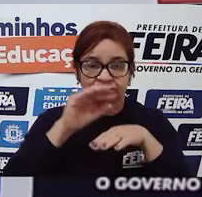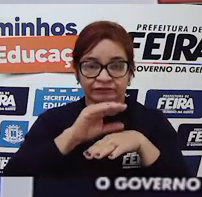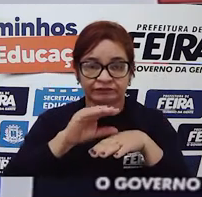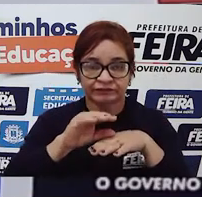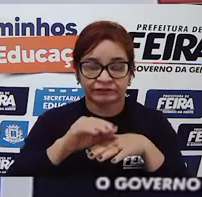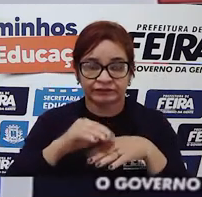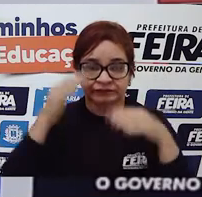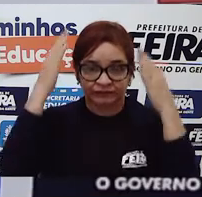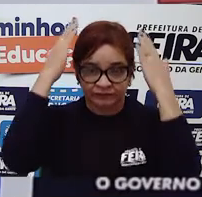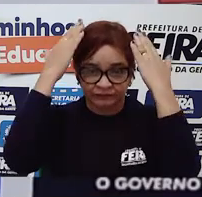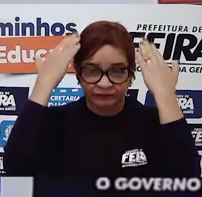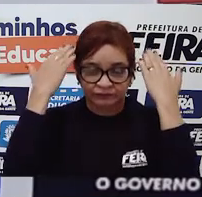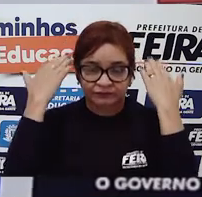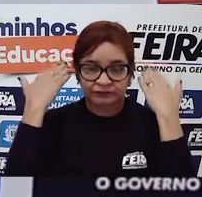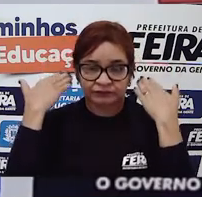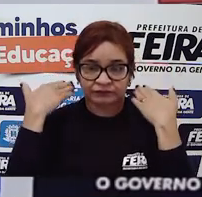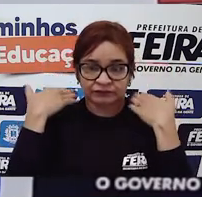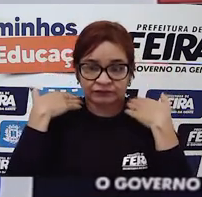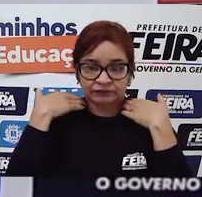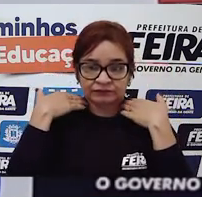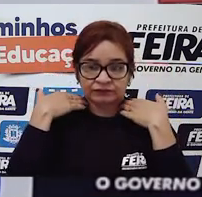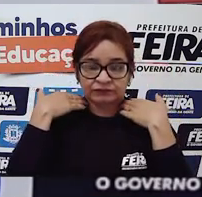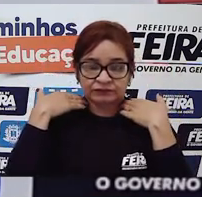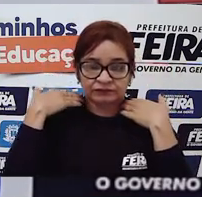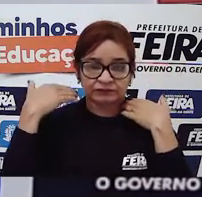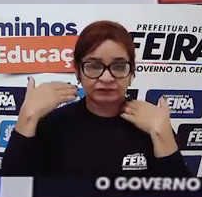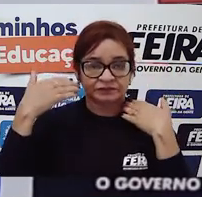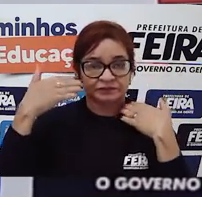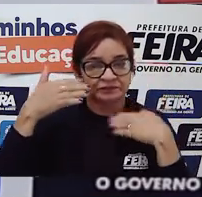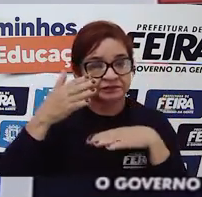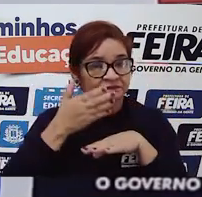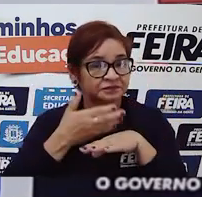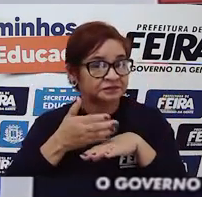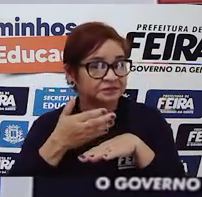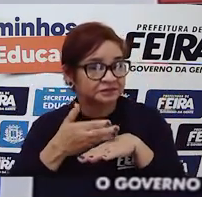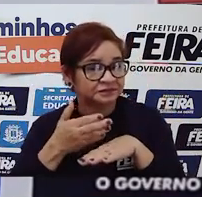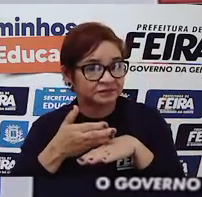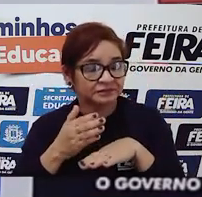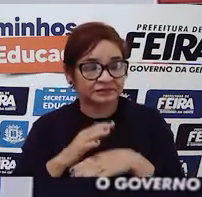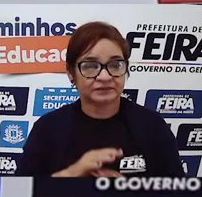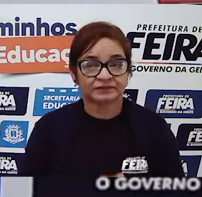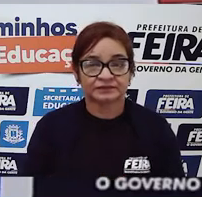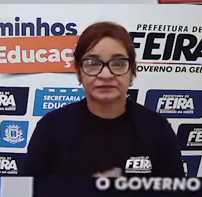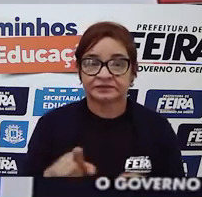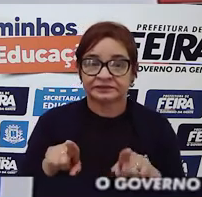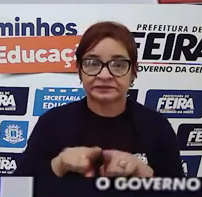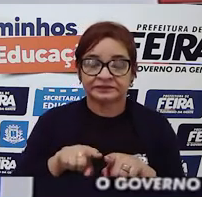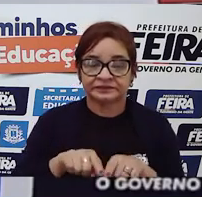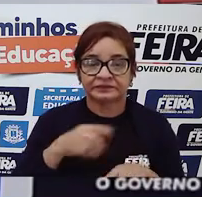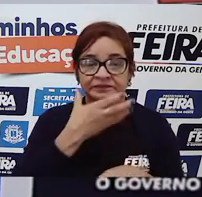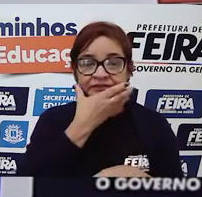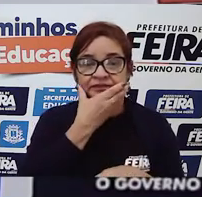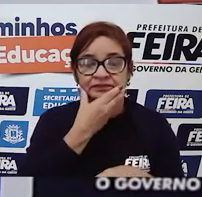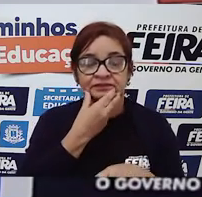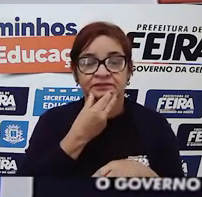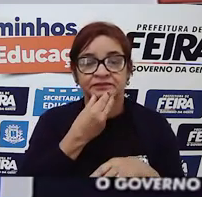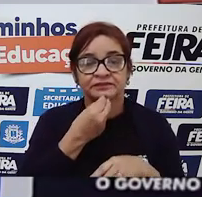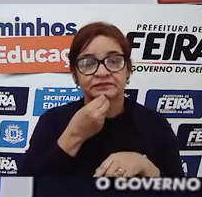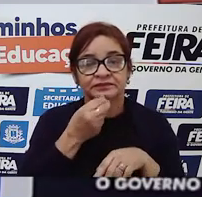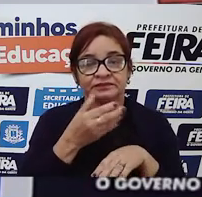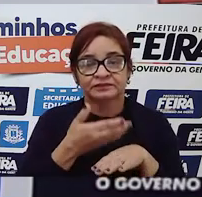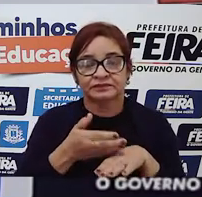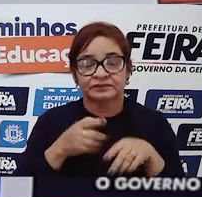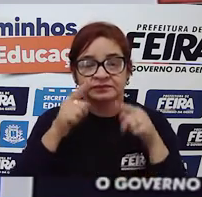meus cabelos estão ficando cada vez mais grisalhos, da mesma forma, minha barba, né, meu bigode estão ficando